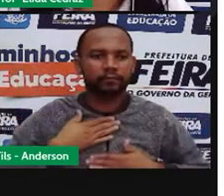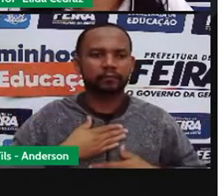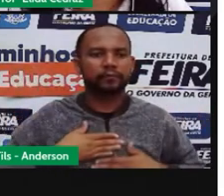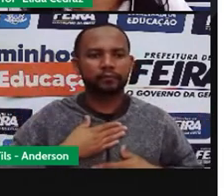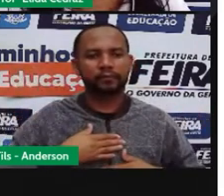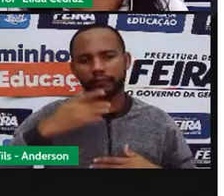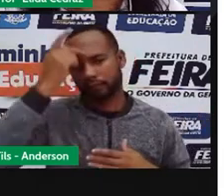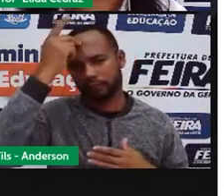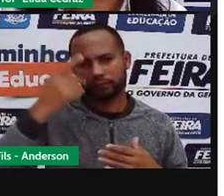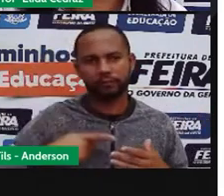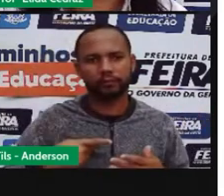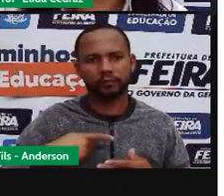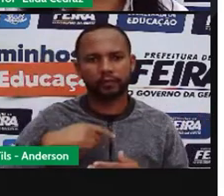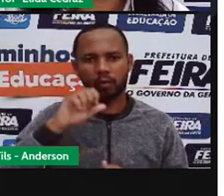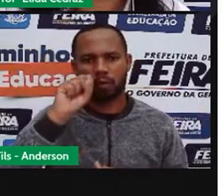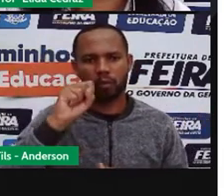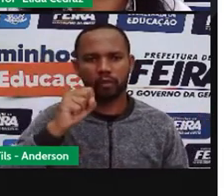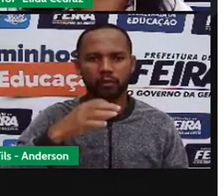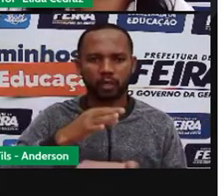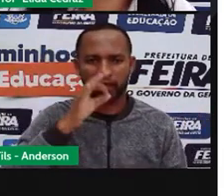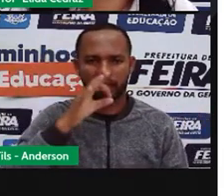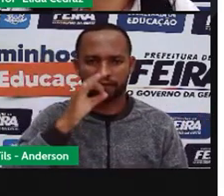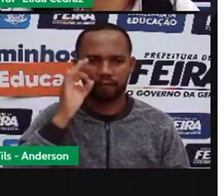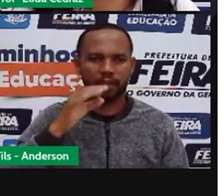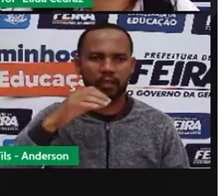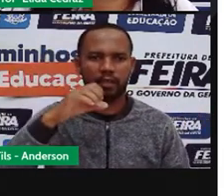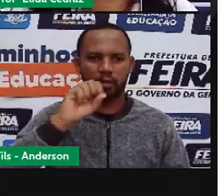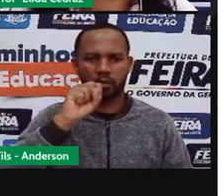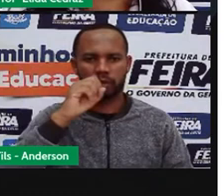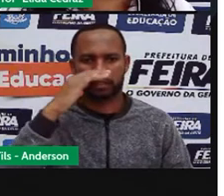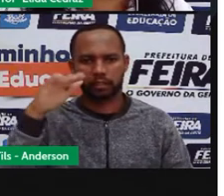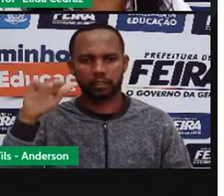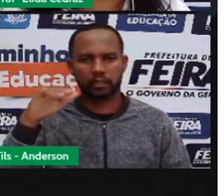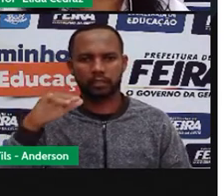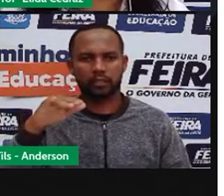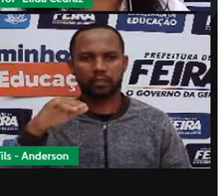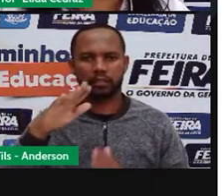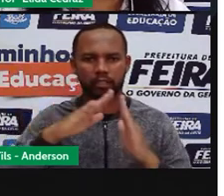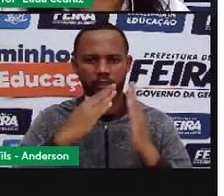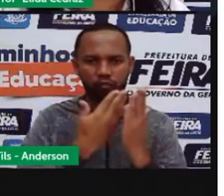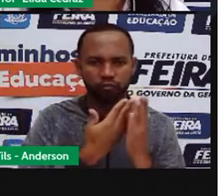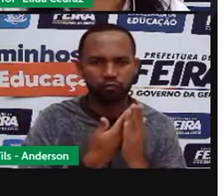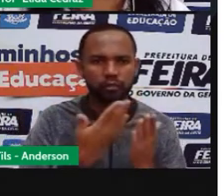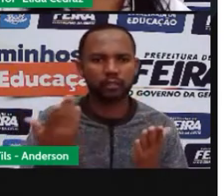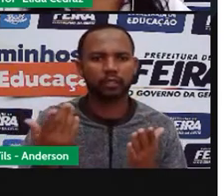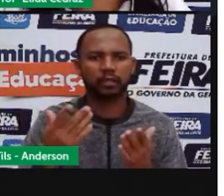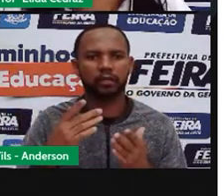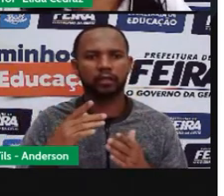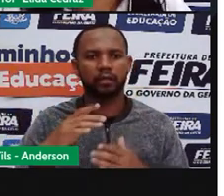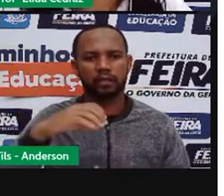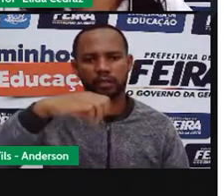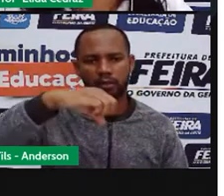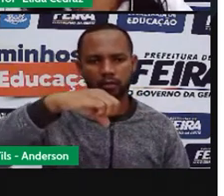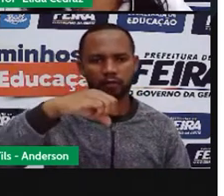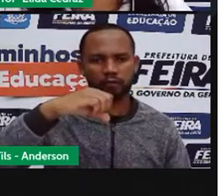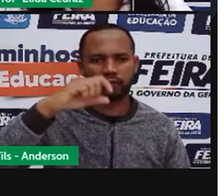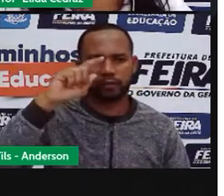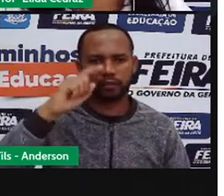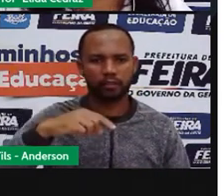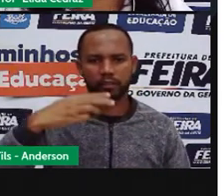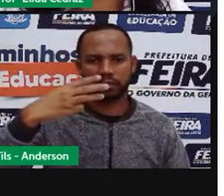noito tomar café. As nove e trinta assistir a aula. As nove e trinta fazer as atividades